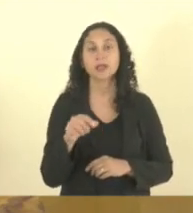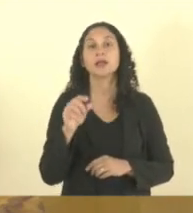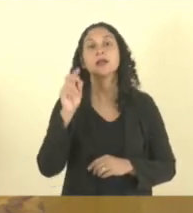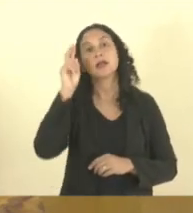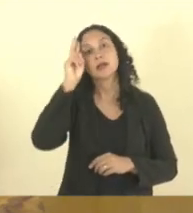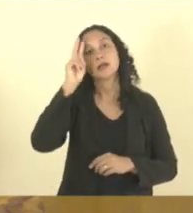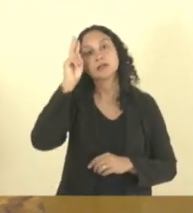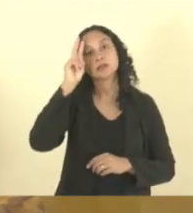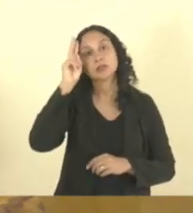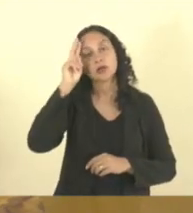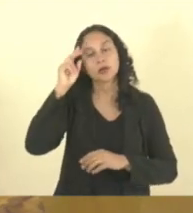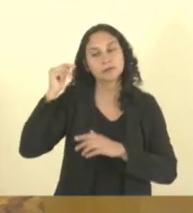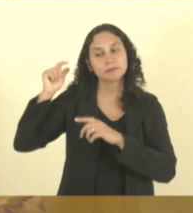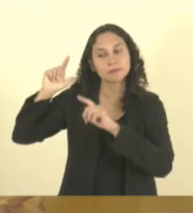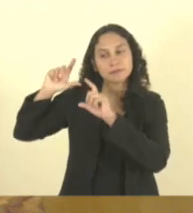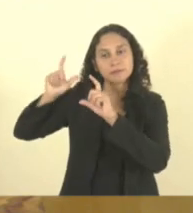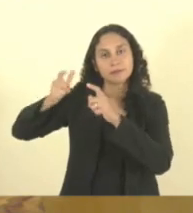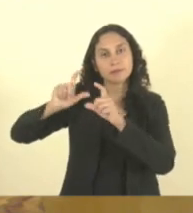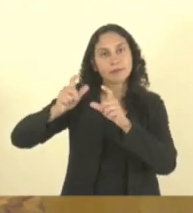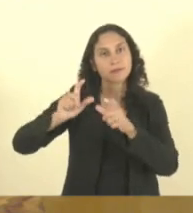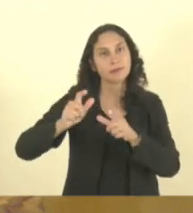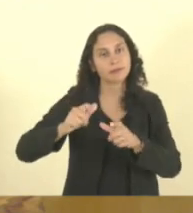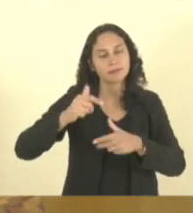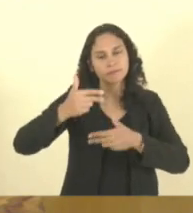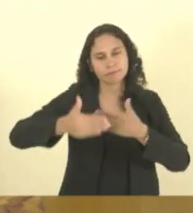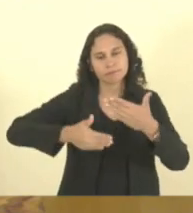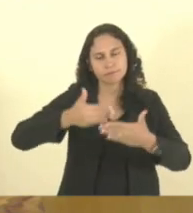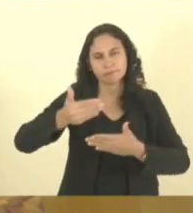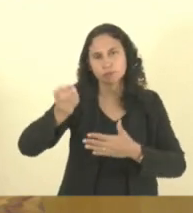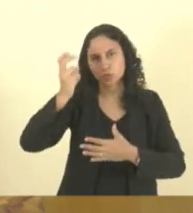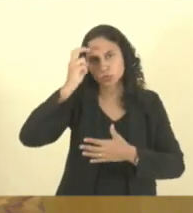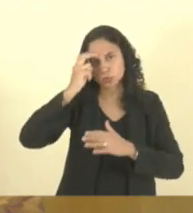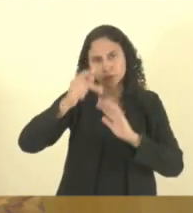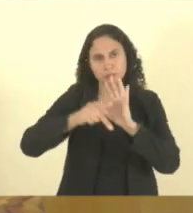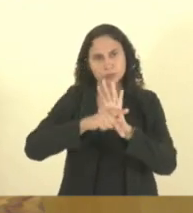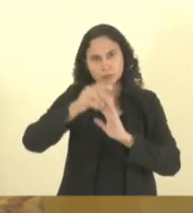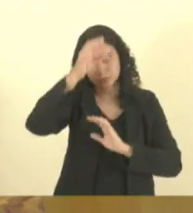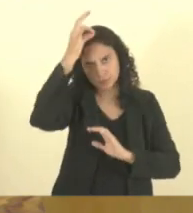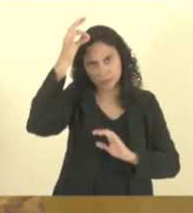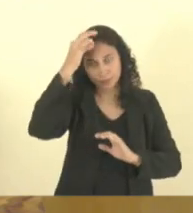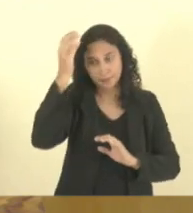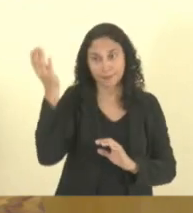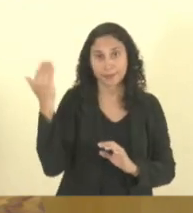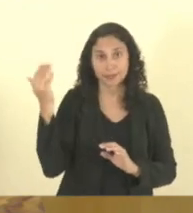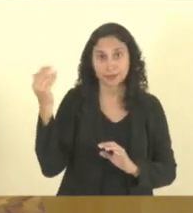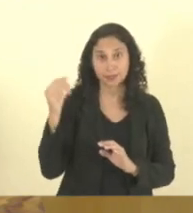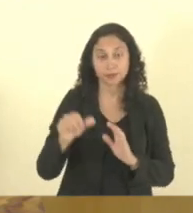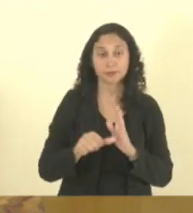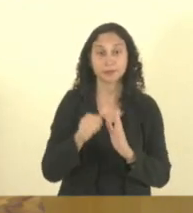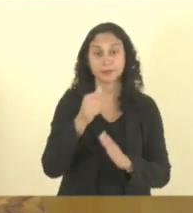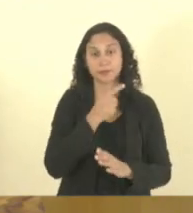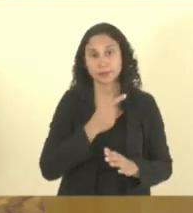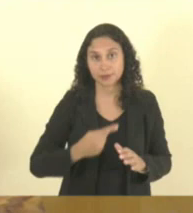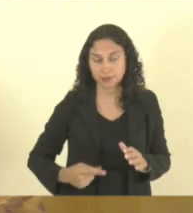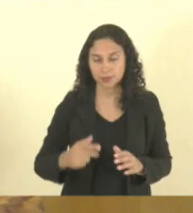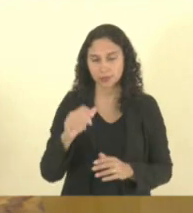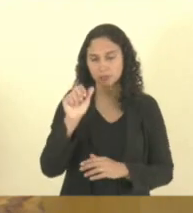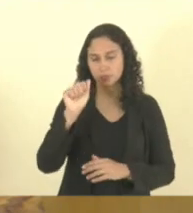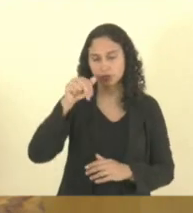e das tradições do Estado do Espírito Santo. Teve como primeiro presidente Antônio Francisco Ataíde,